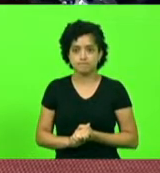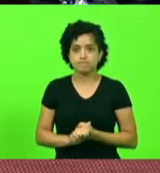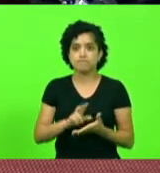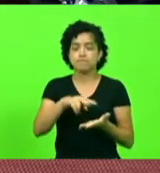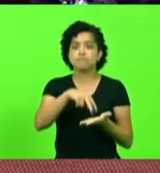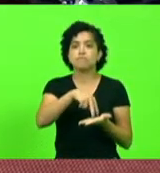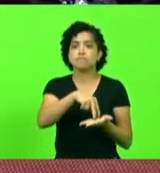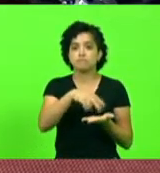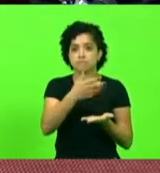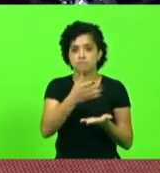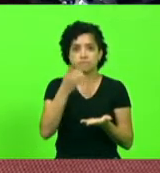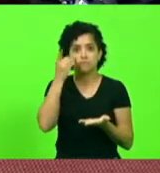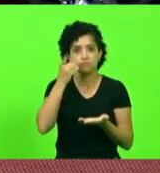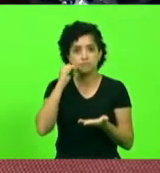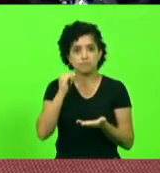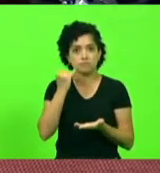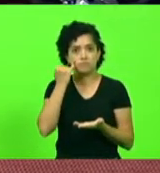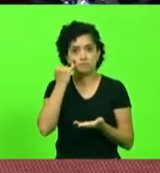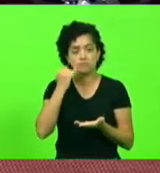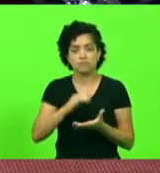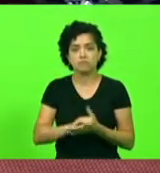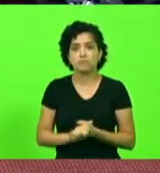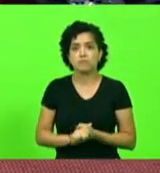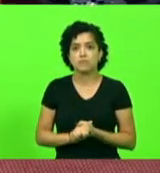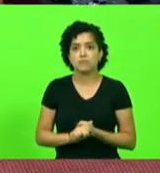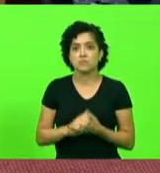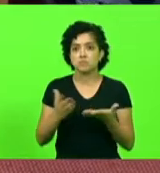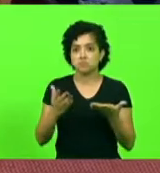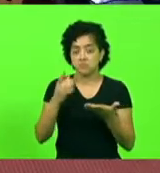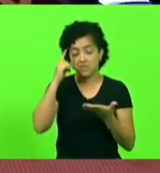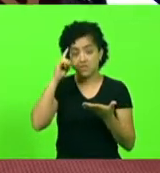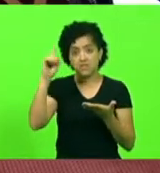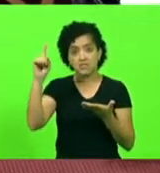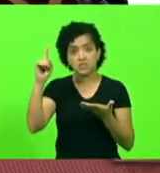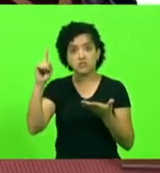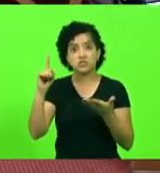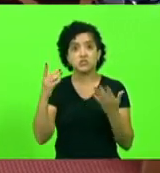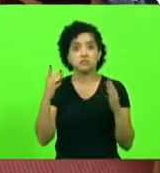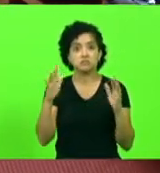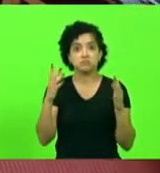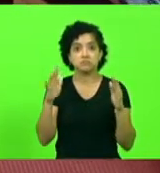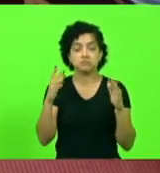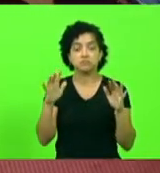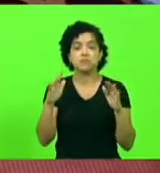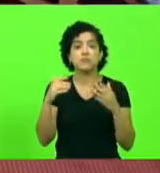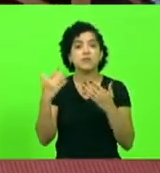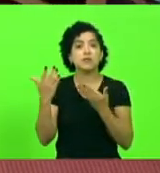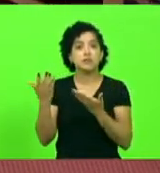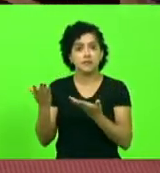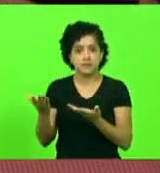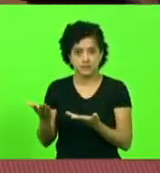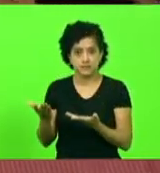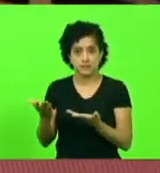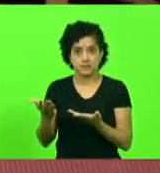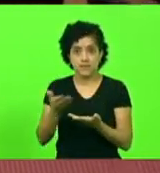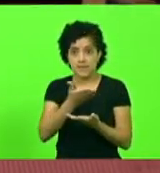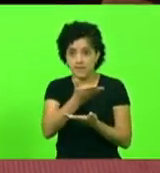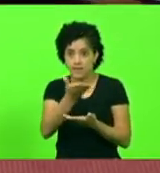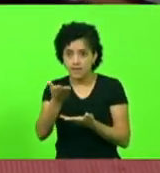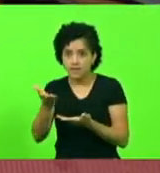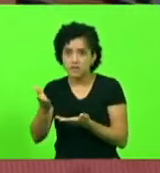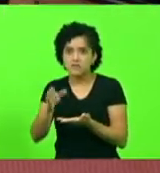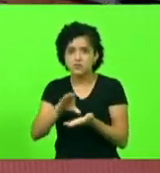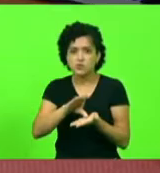Presidente, que dia memorável será o dia que esses conselhos